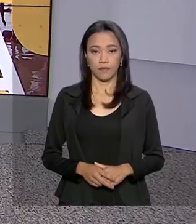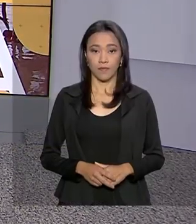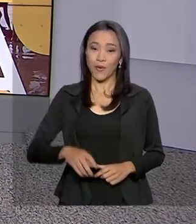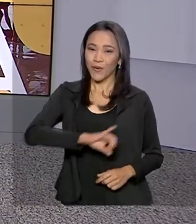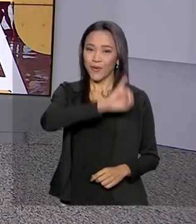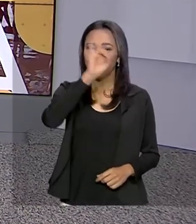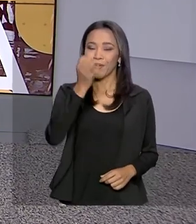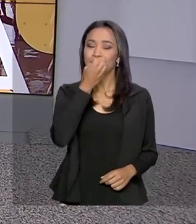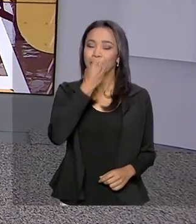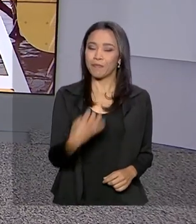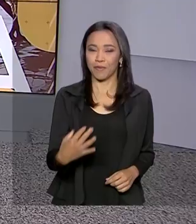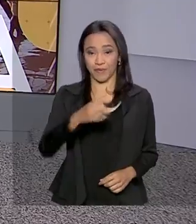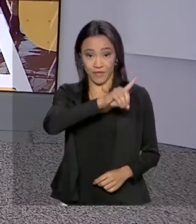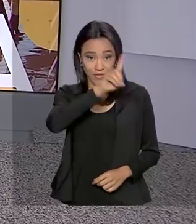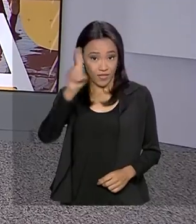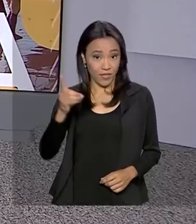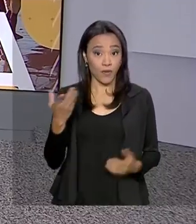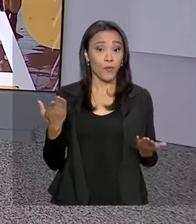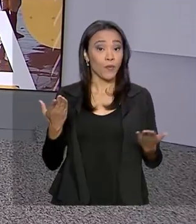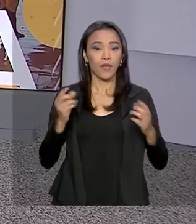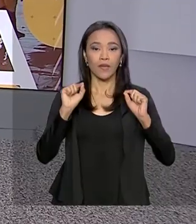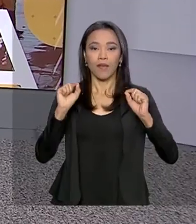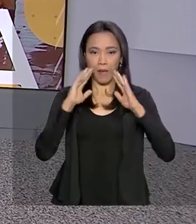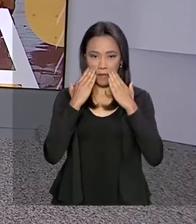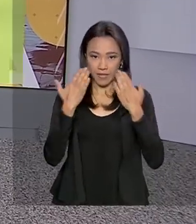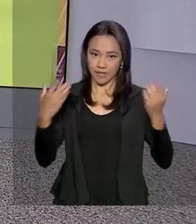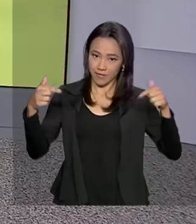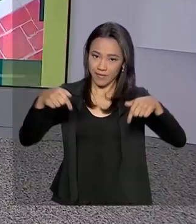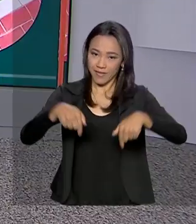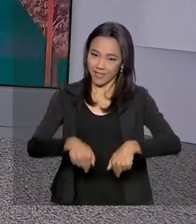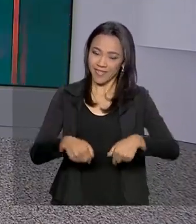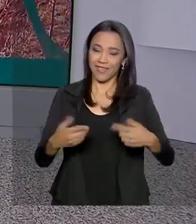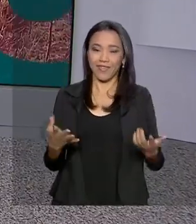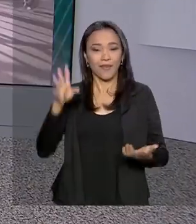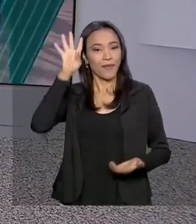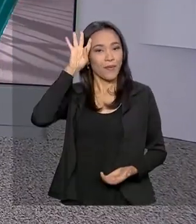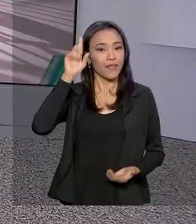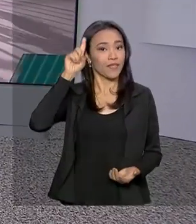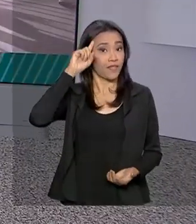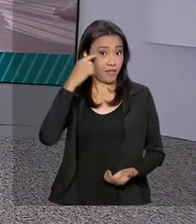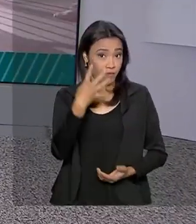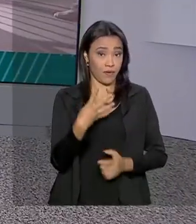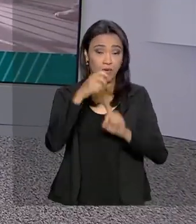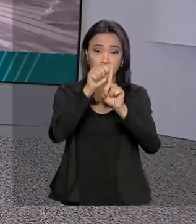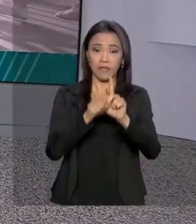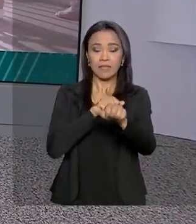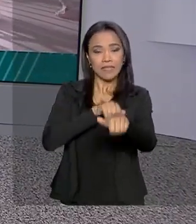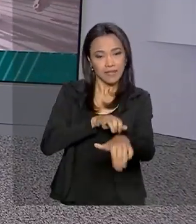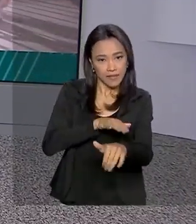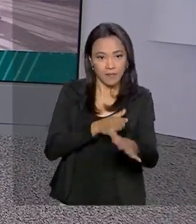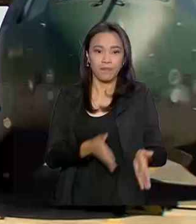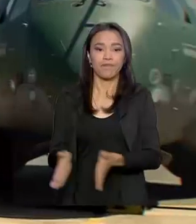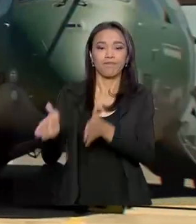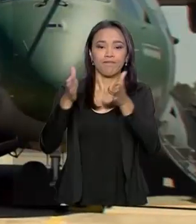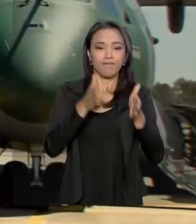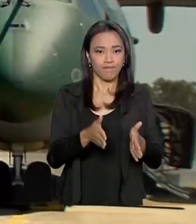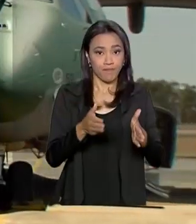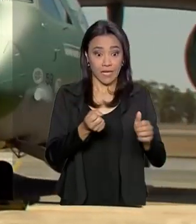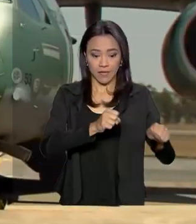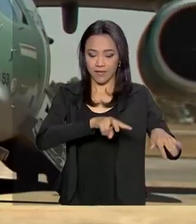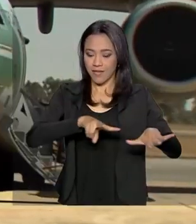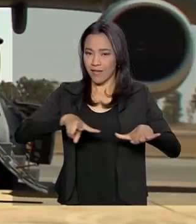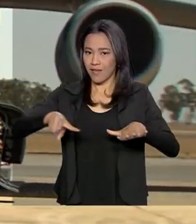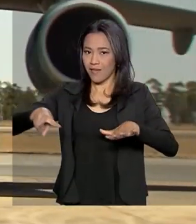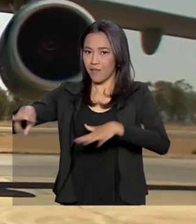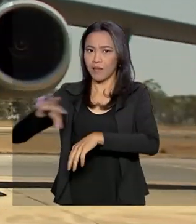Olá, bom dia pra você. Veja agora os destaques do Brasil em dia desta quarta-feira, 4 de setembro. Na Semana da